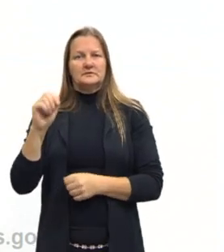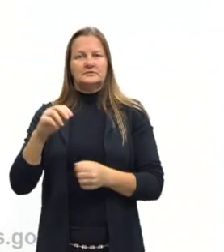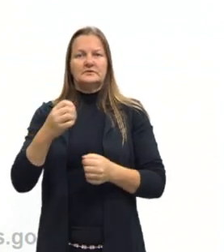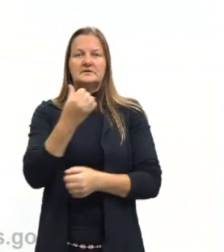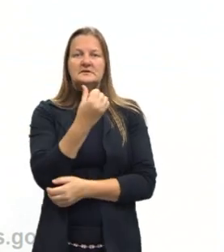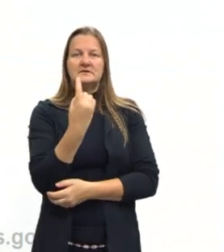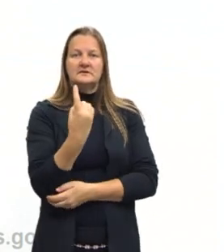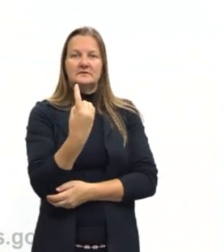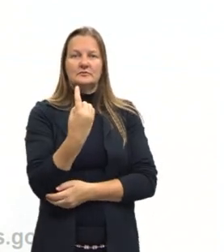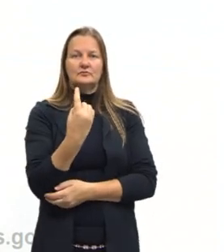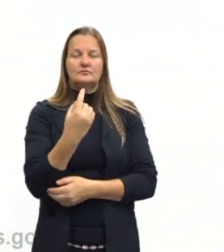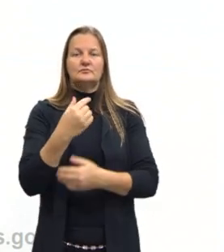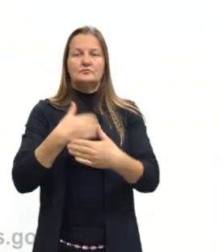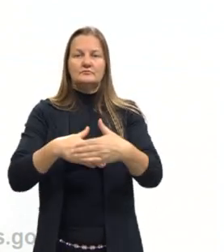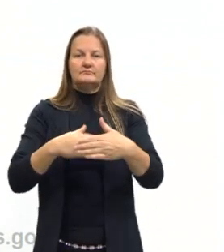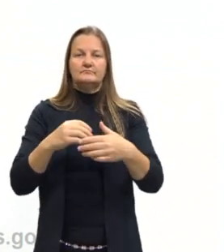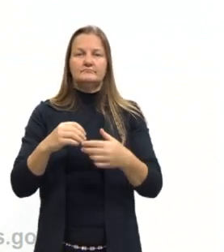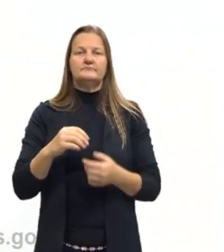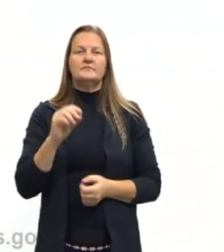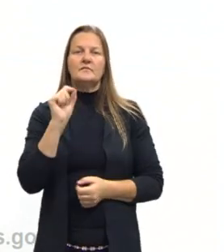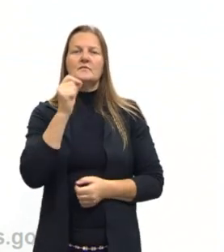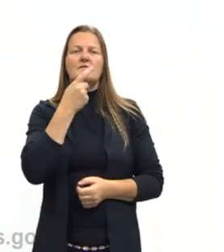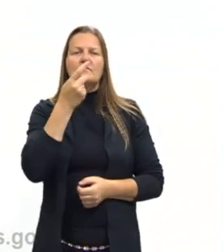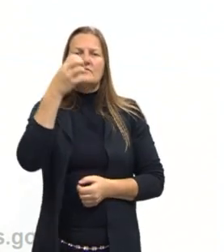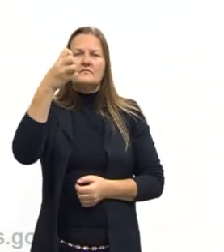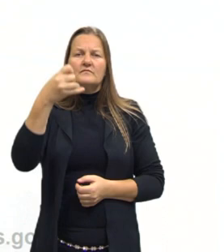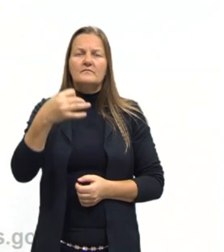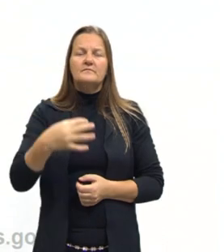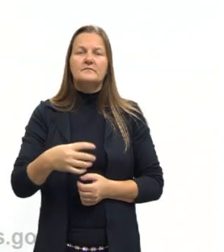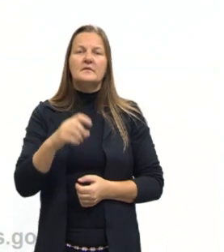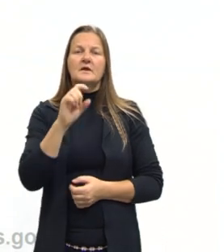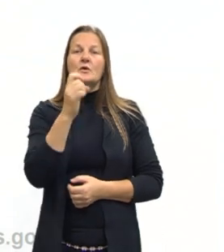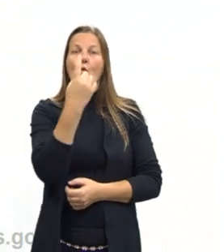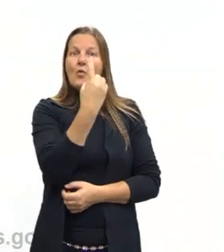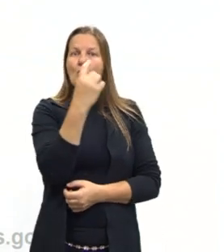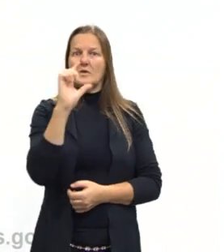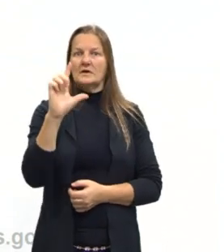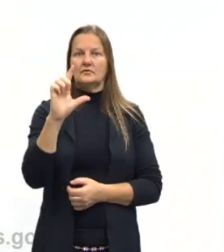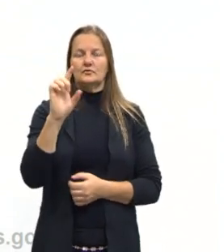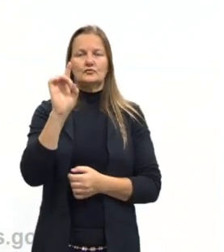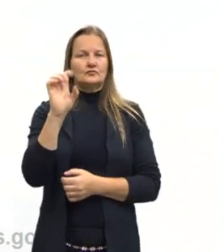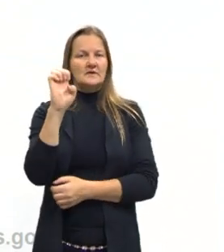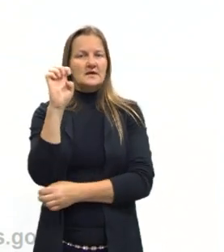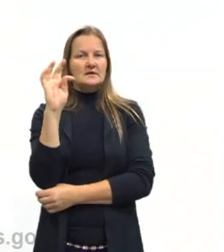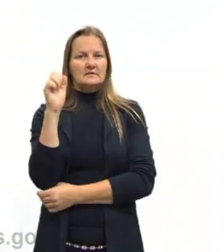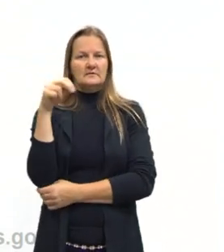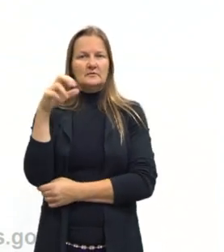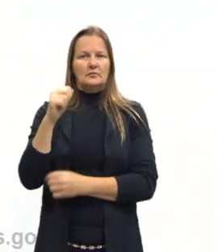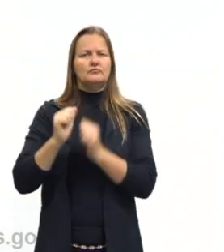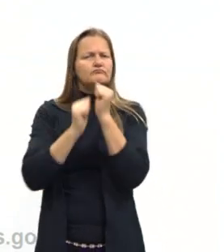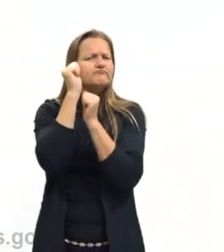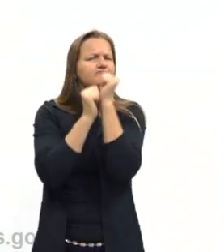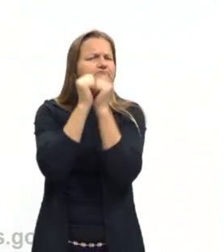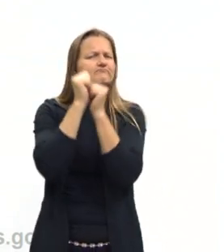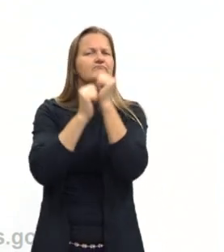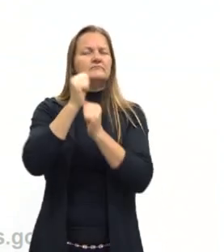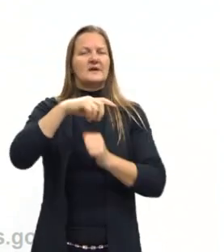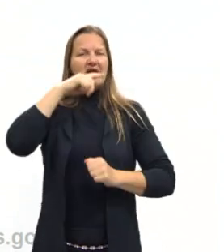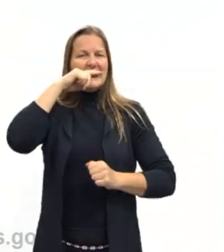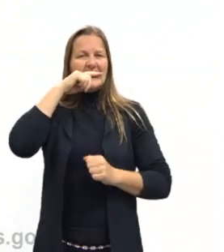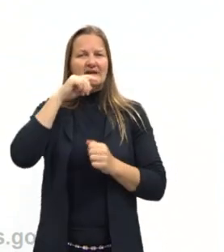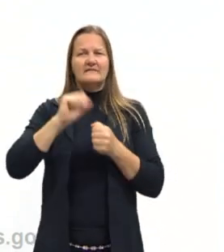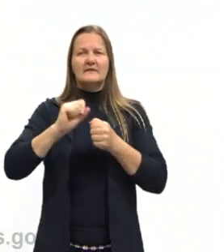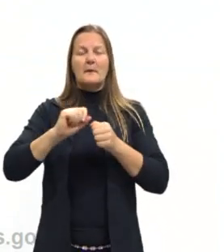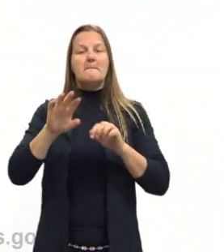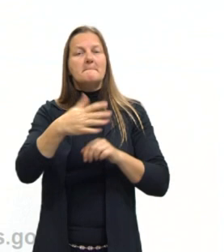61 diz o seguinte, para cada litro de etanol produzido em uma indústria de cana-de-açúcar, são gerados